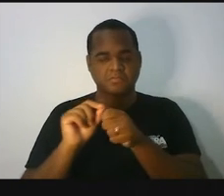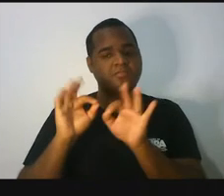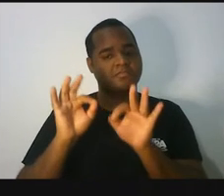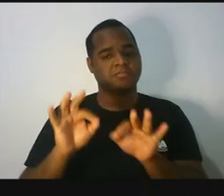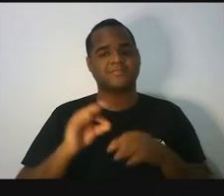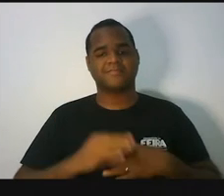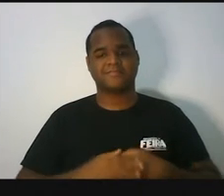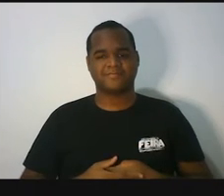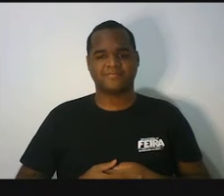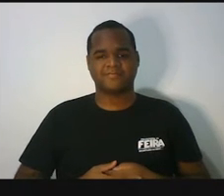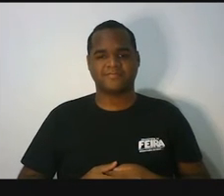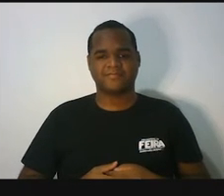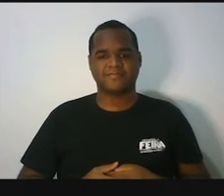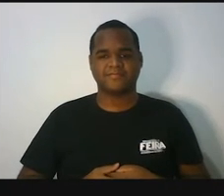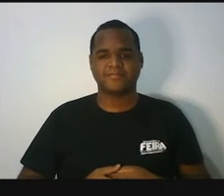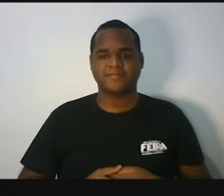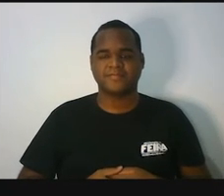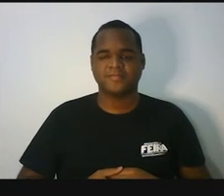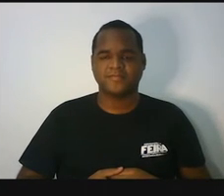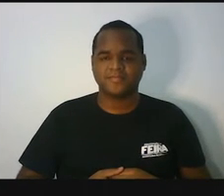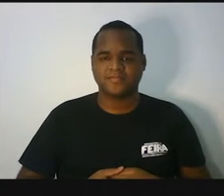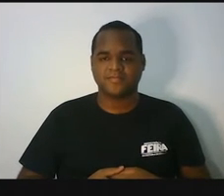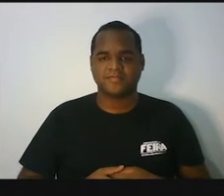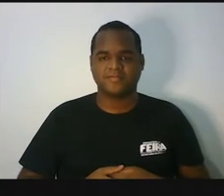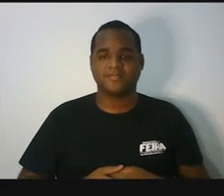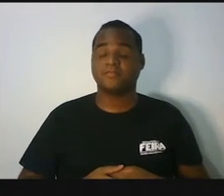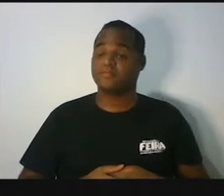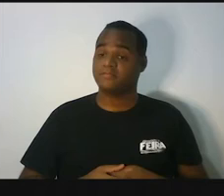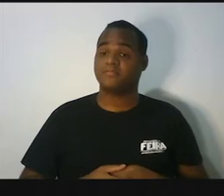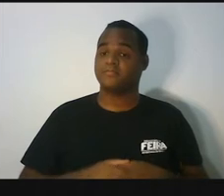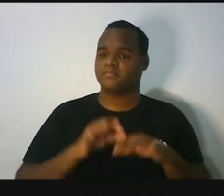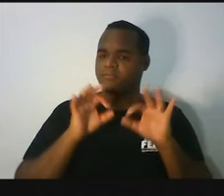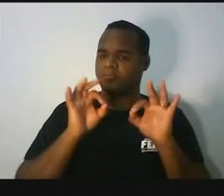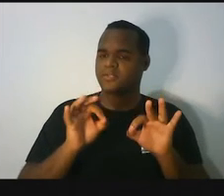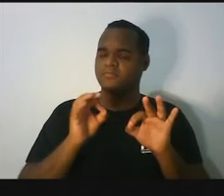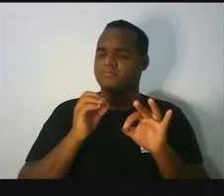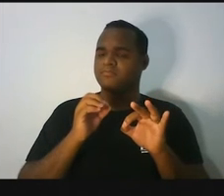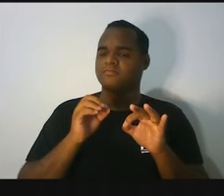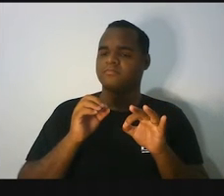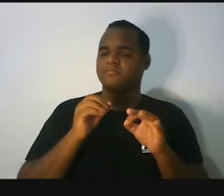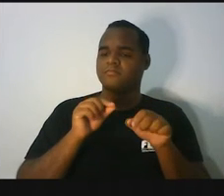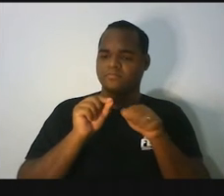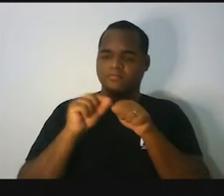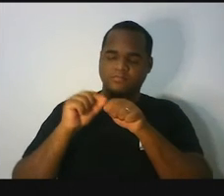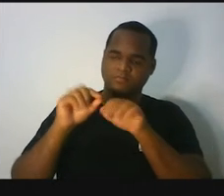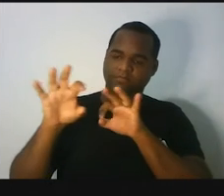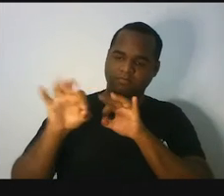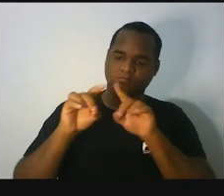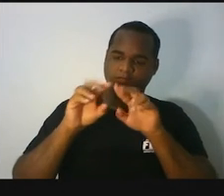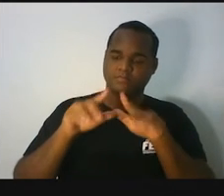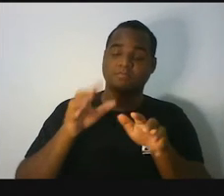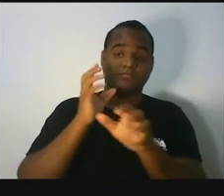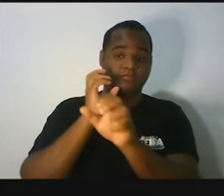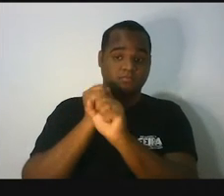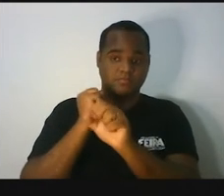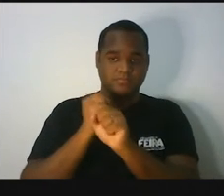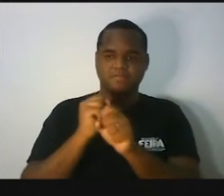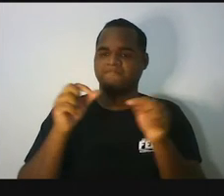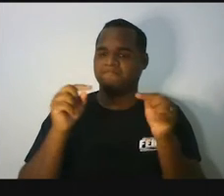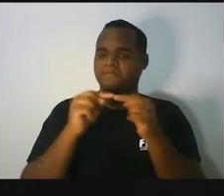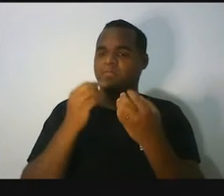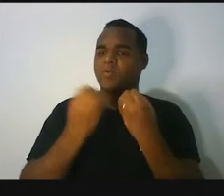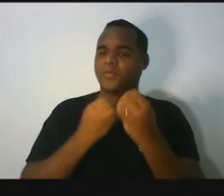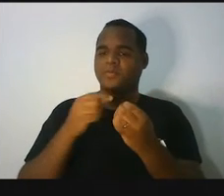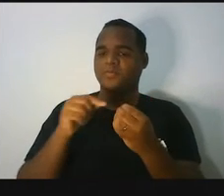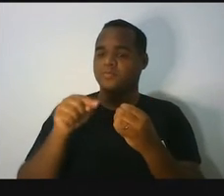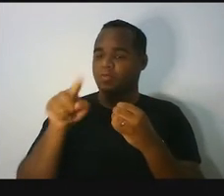Olha só, é só a gente fazer a conta dessa forma como nós